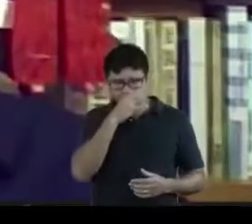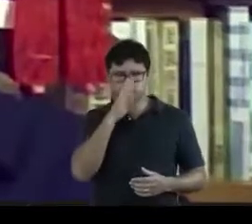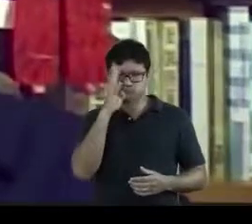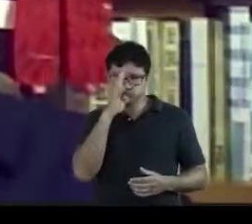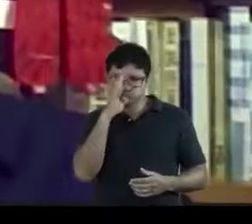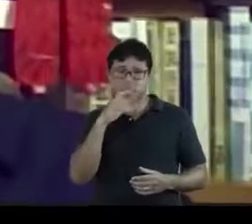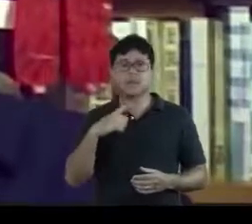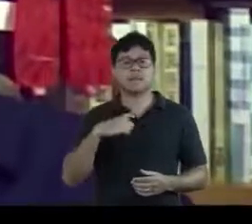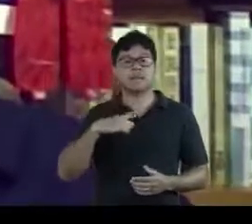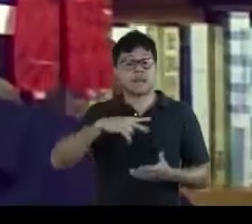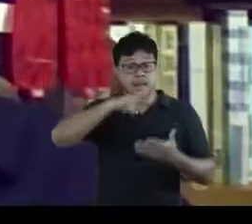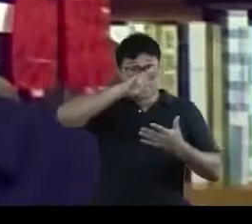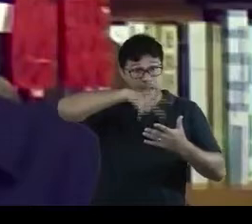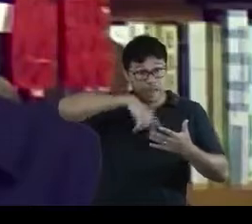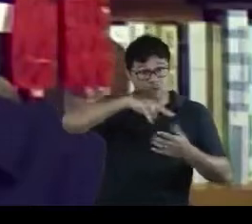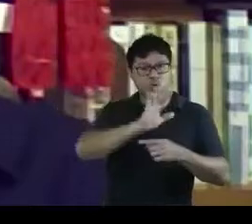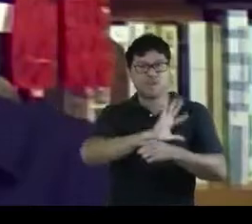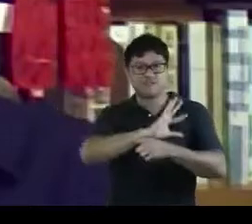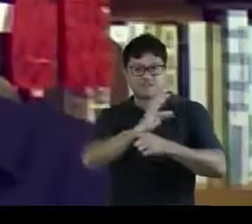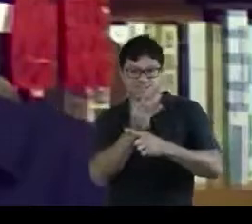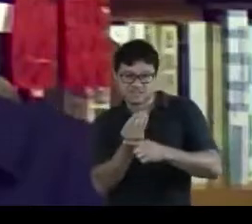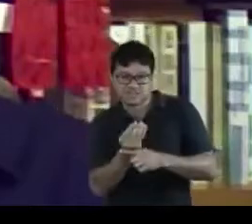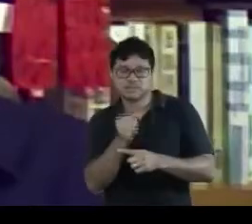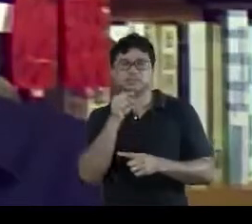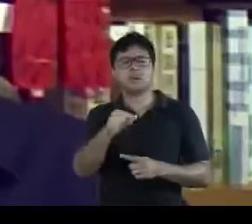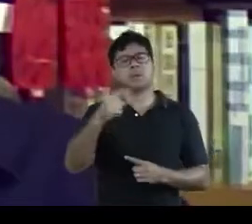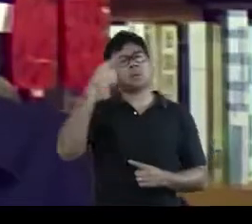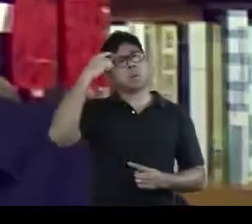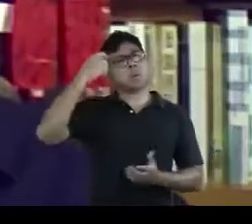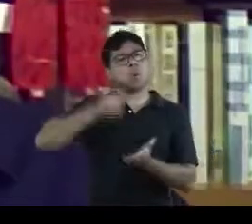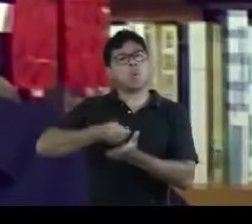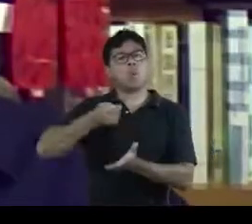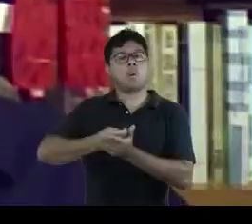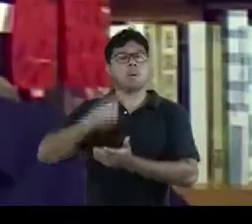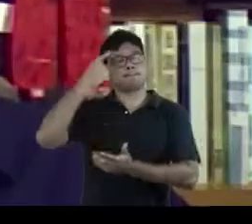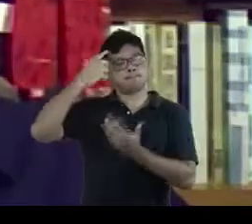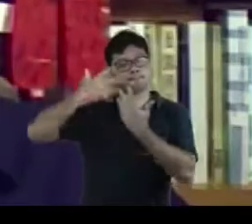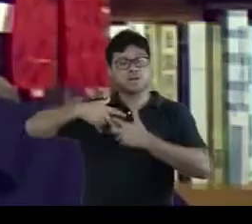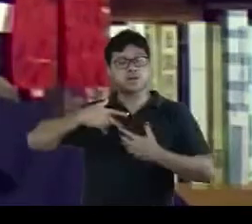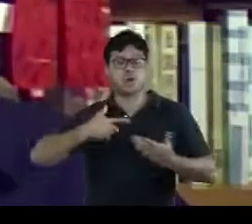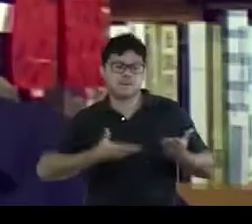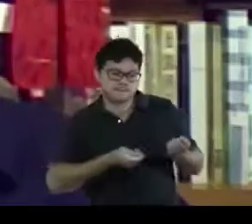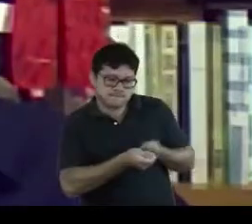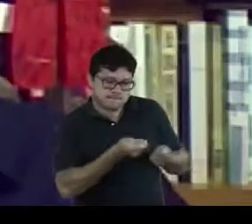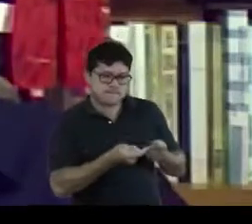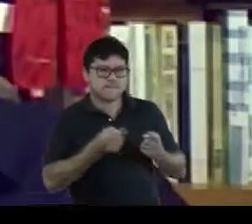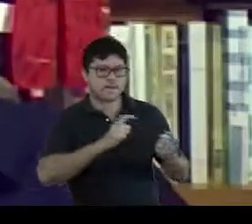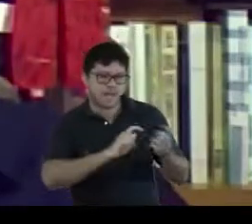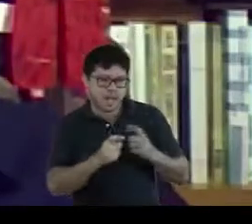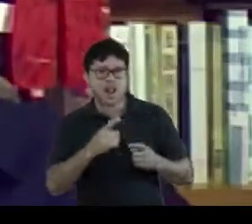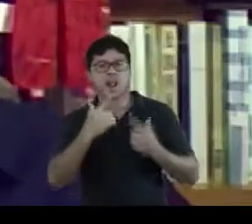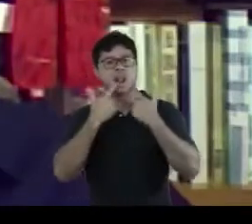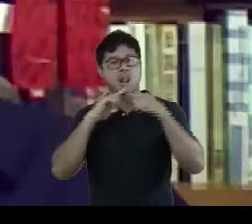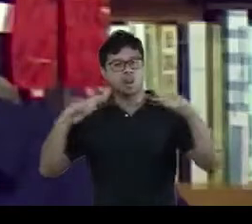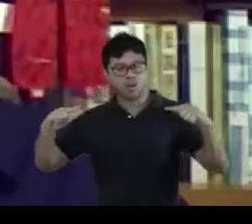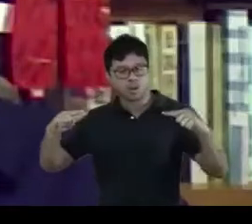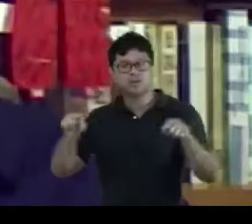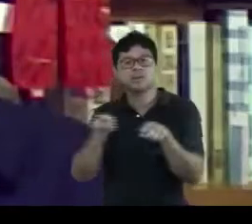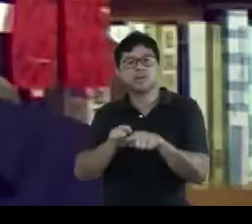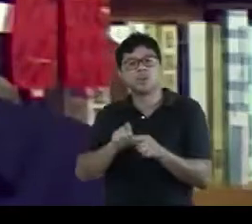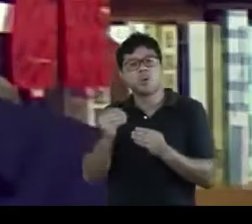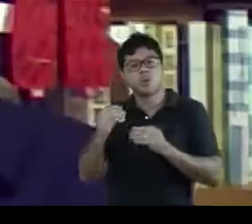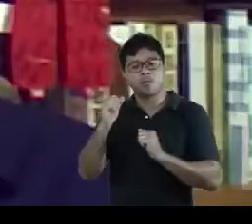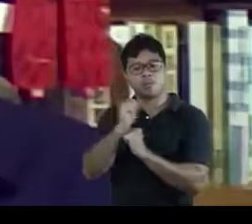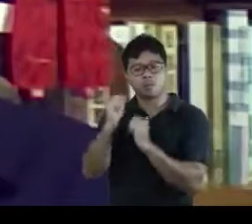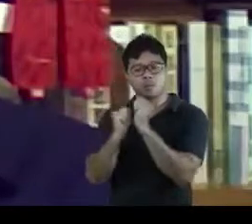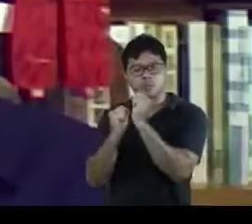fato de que a leitura da ficção nos obriga a pensar no nosso papel como articulador de linguagens e das formas de